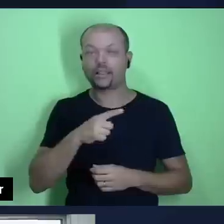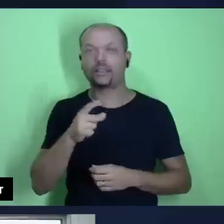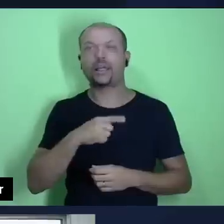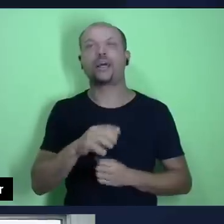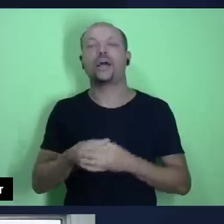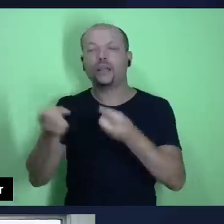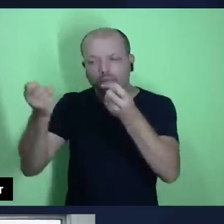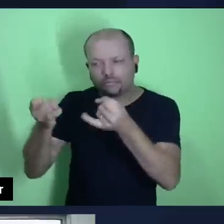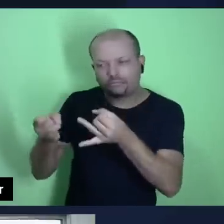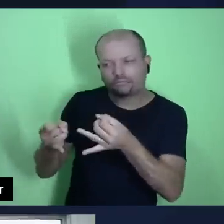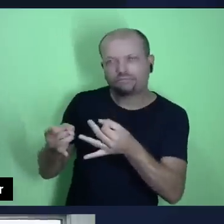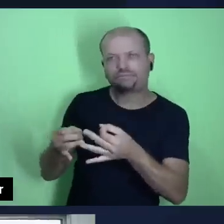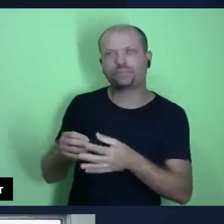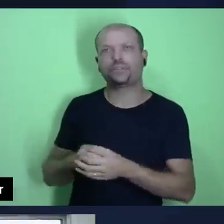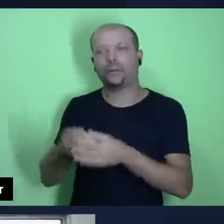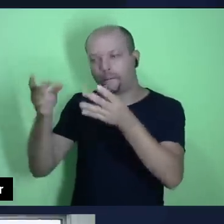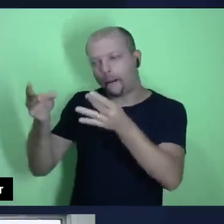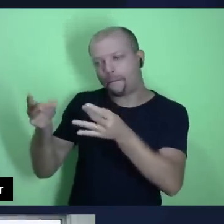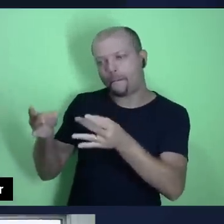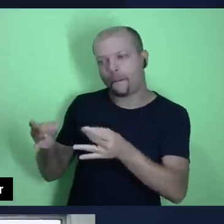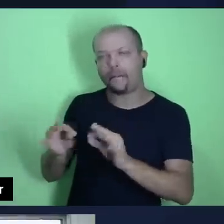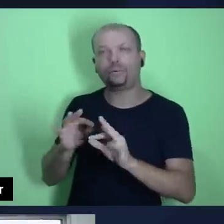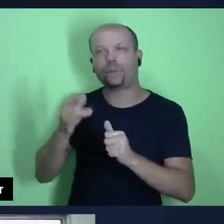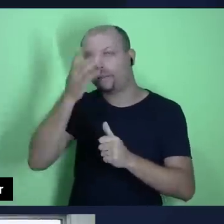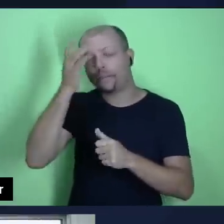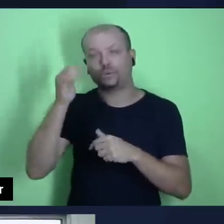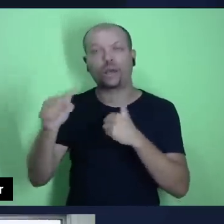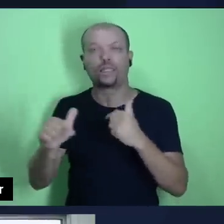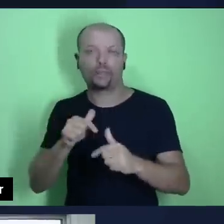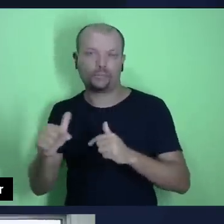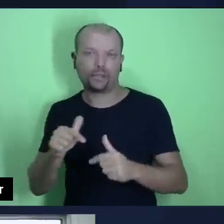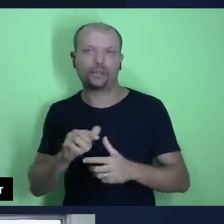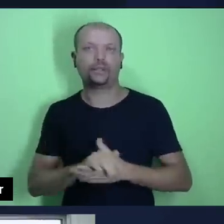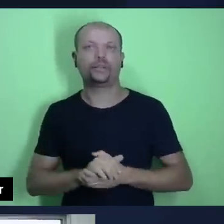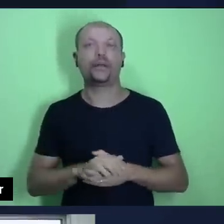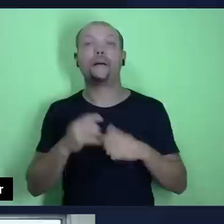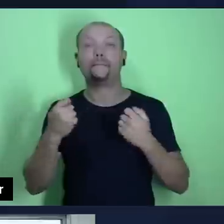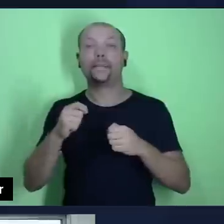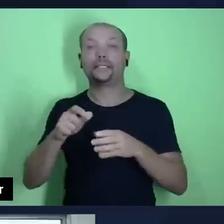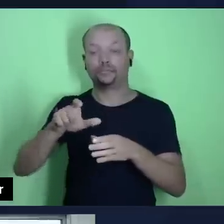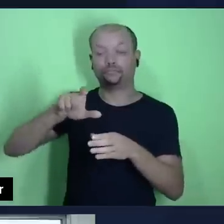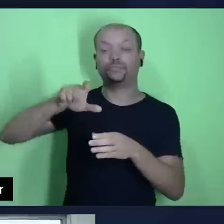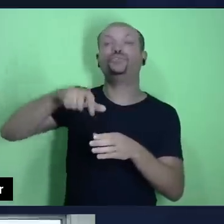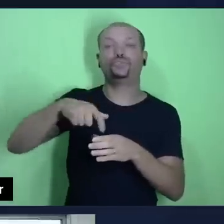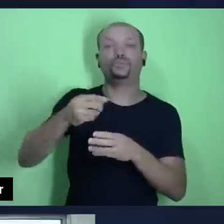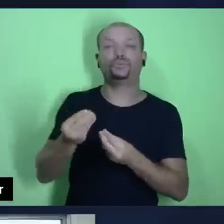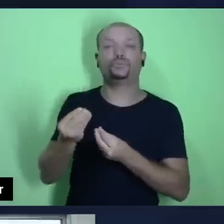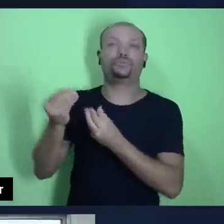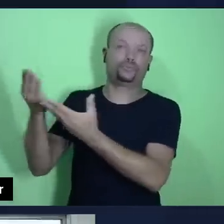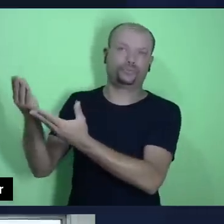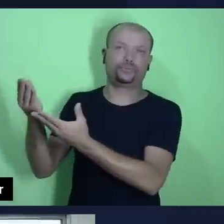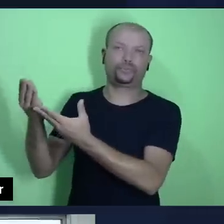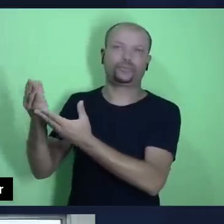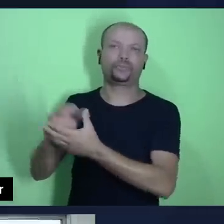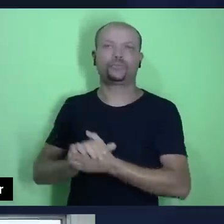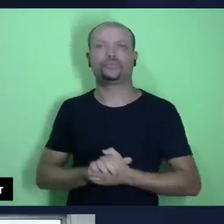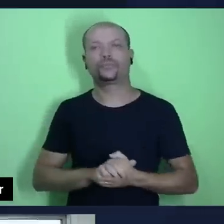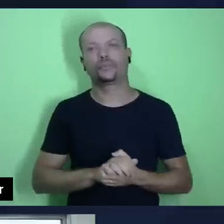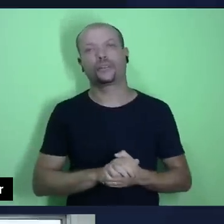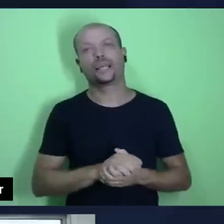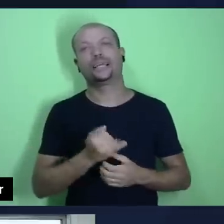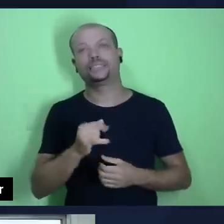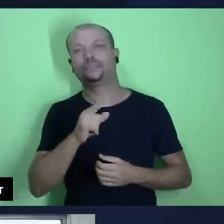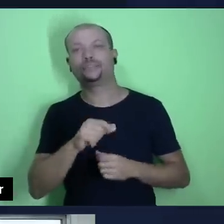que todos nós que somos trabalhadores devemos devolver o nosso dízimo sobre o bruto e quando você é um